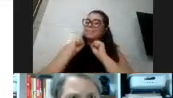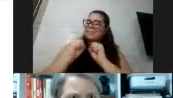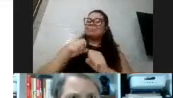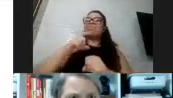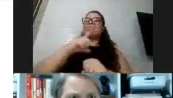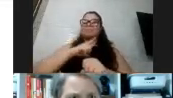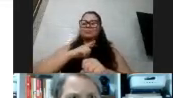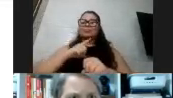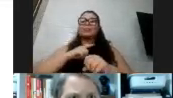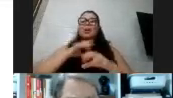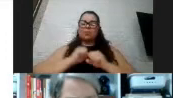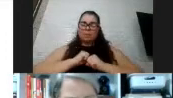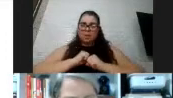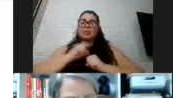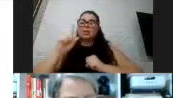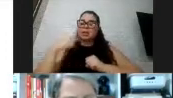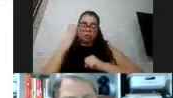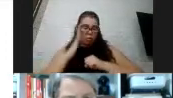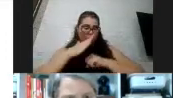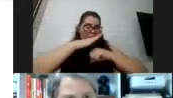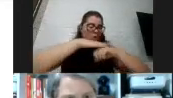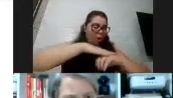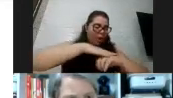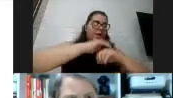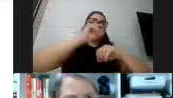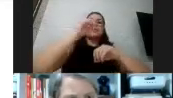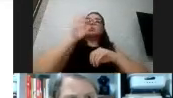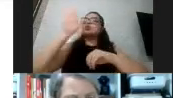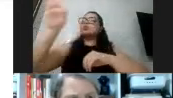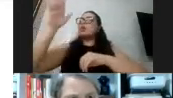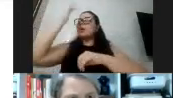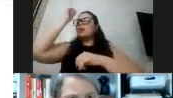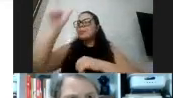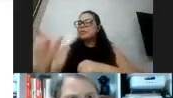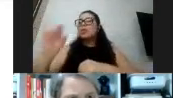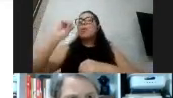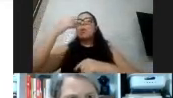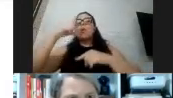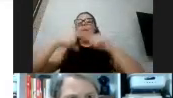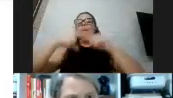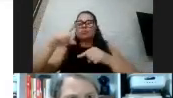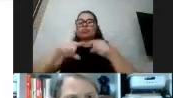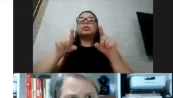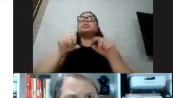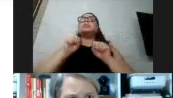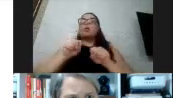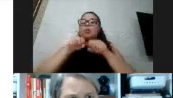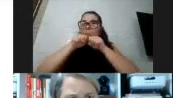nessa região contaminada e tocar em outra pessoa ou num objeto a gente pode contaminar-se.